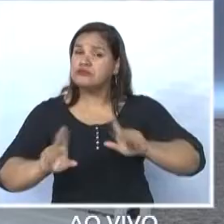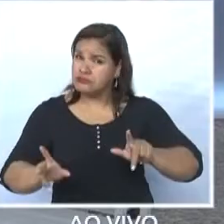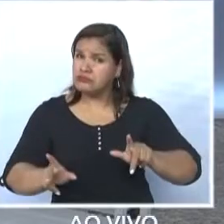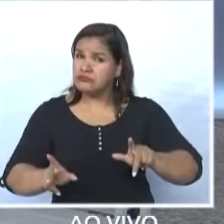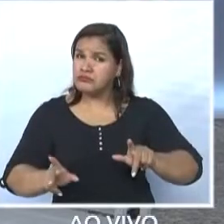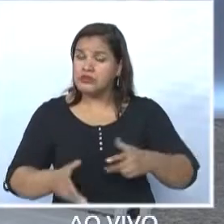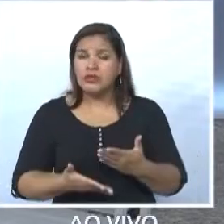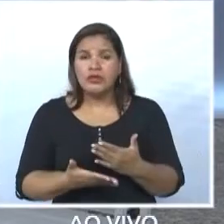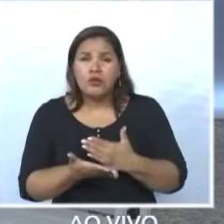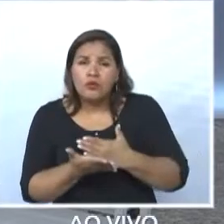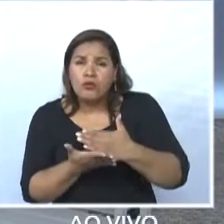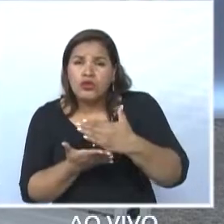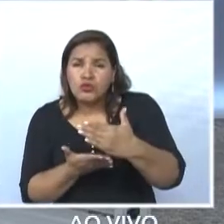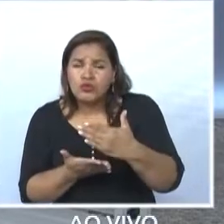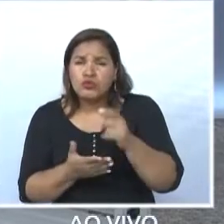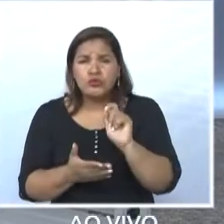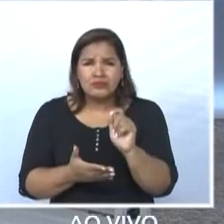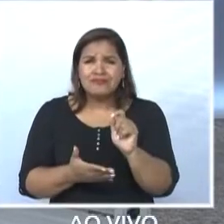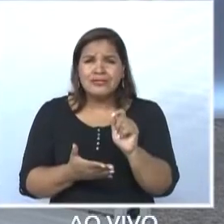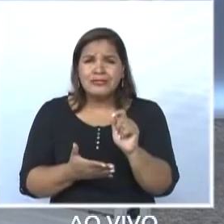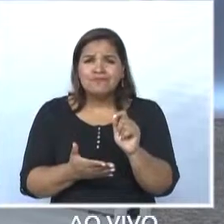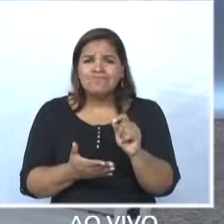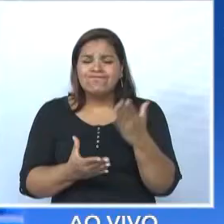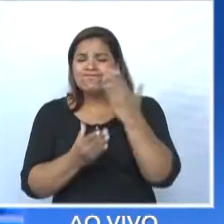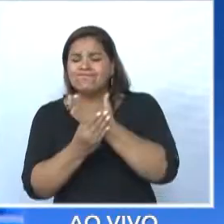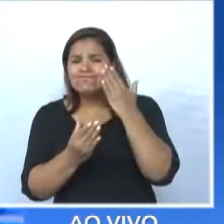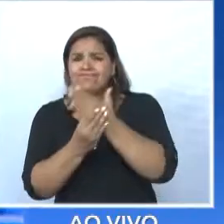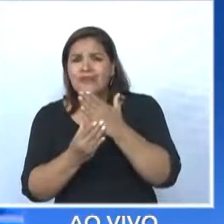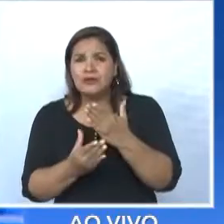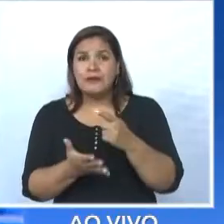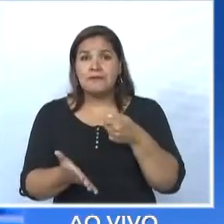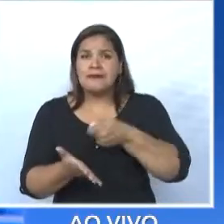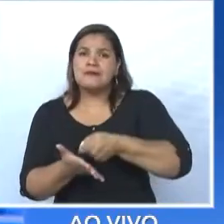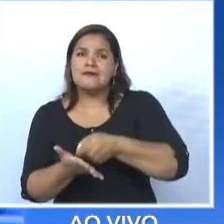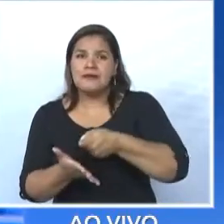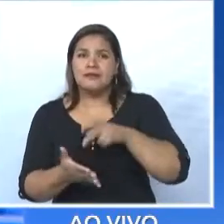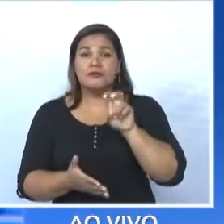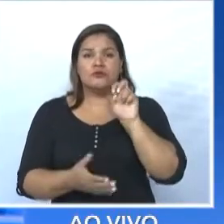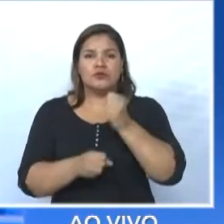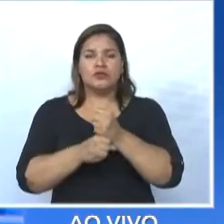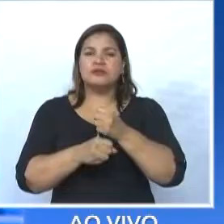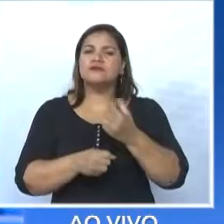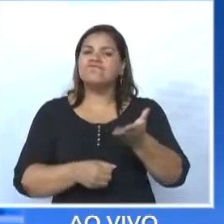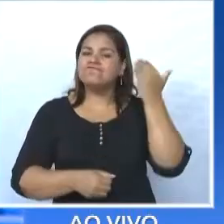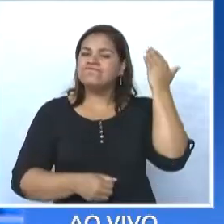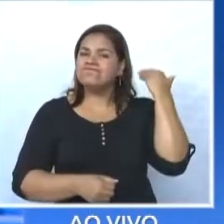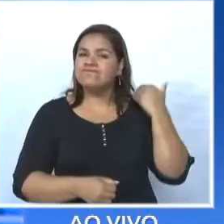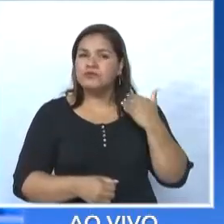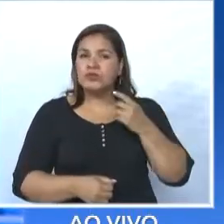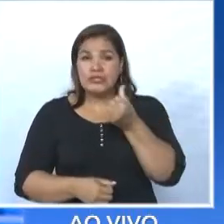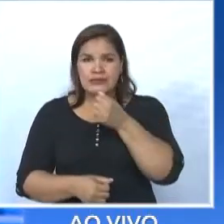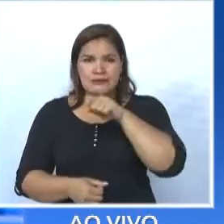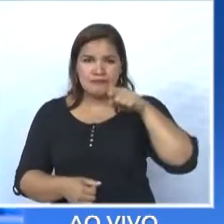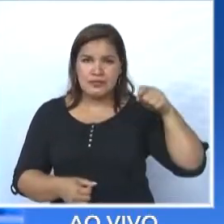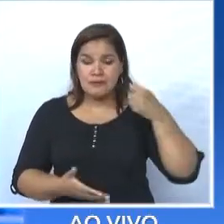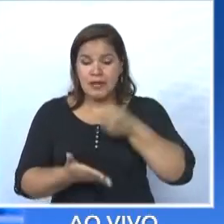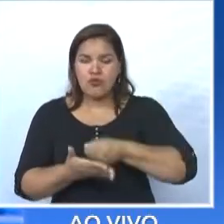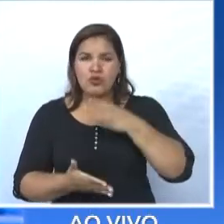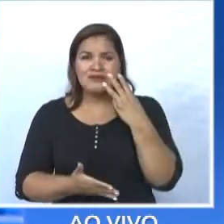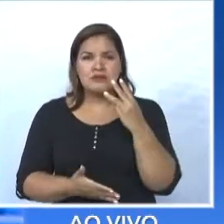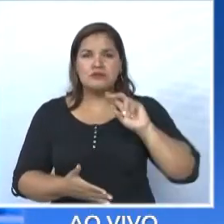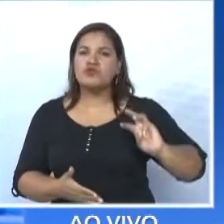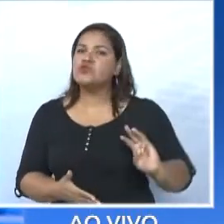ações de indenização nos cinco anos anteriores. Nos primeiros seis meses, nós pagamos 3 milhões de reais de